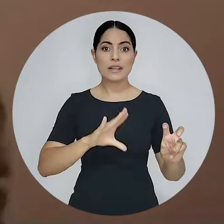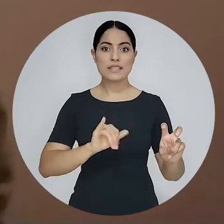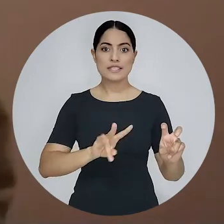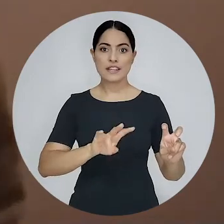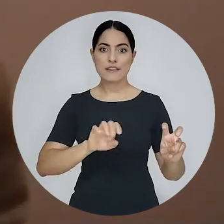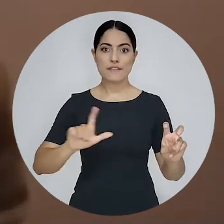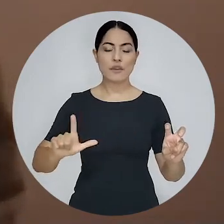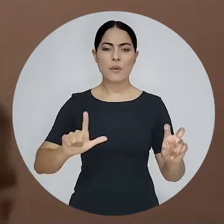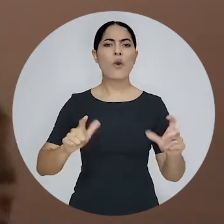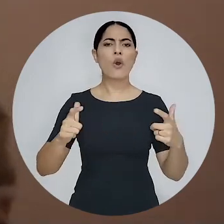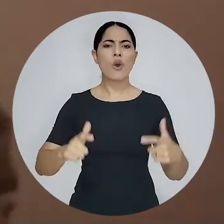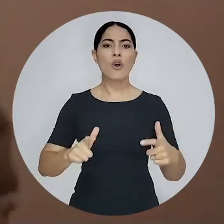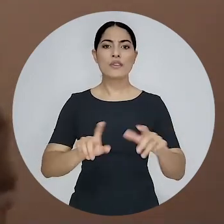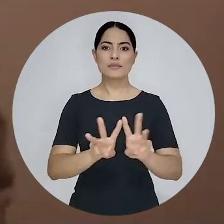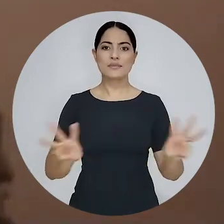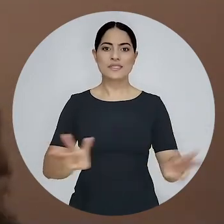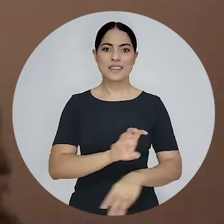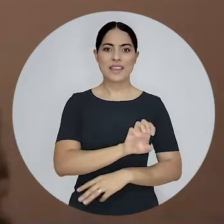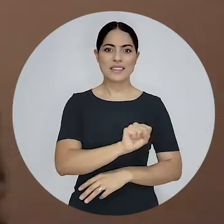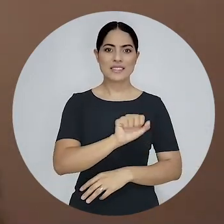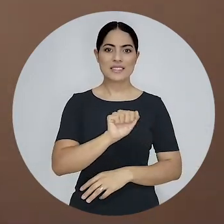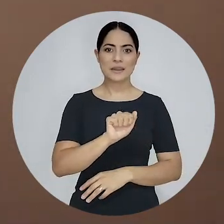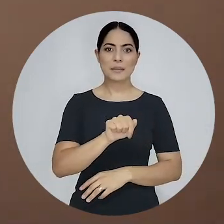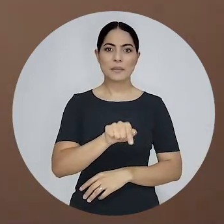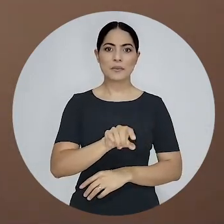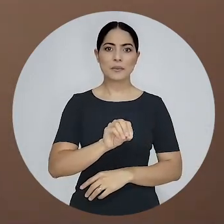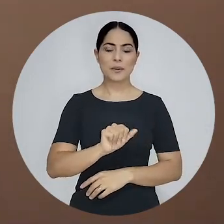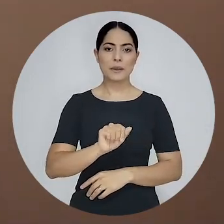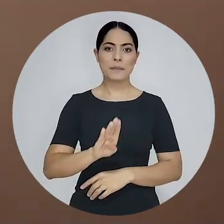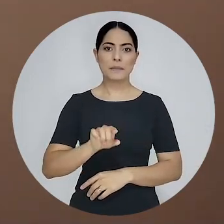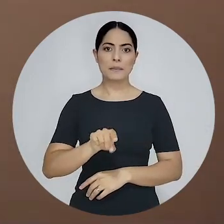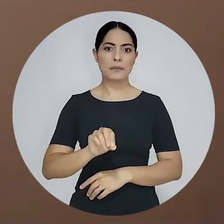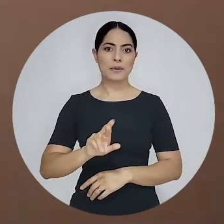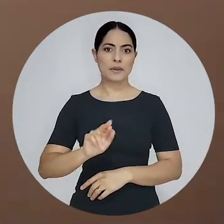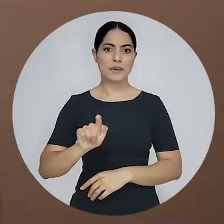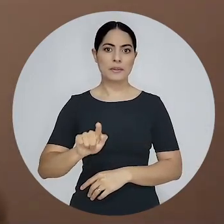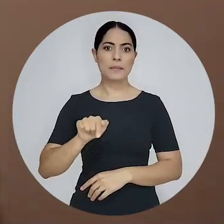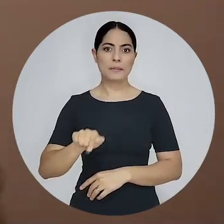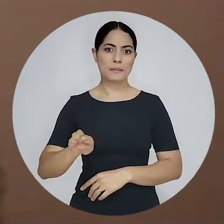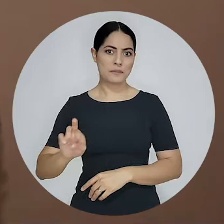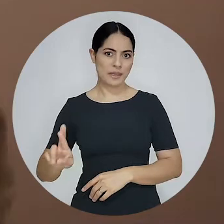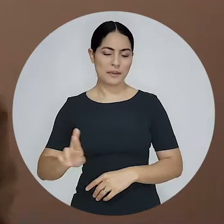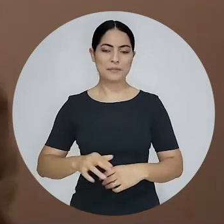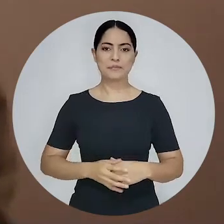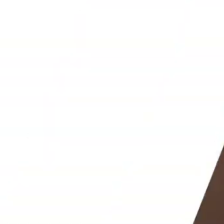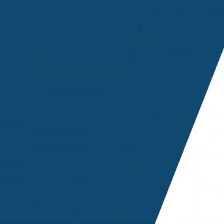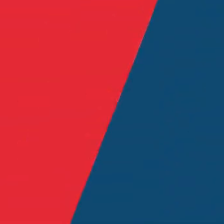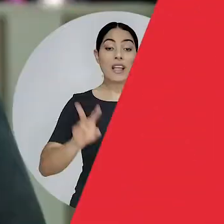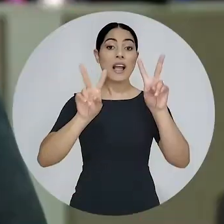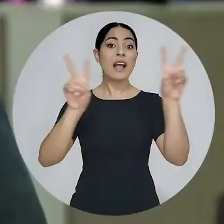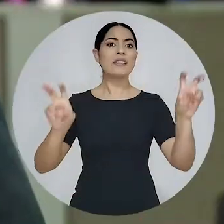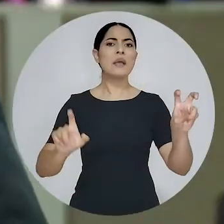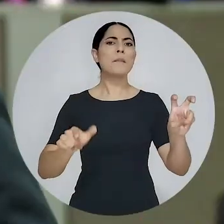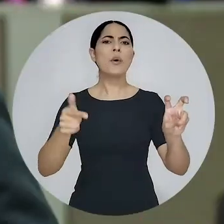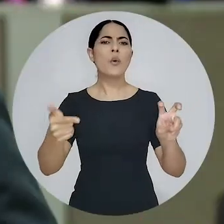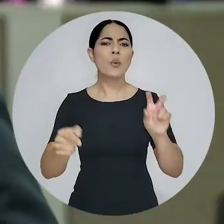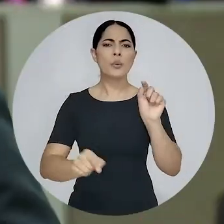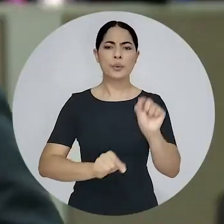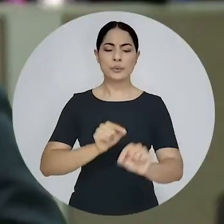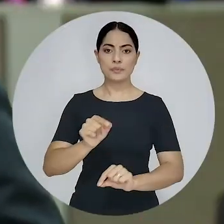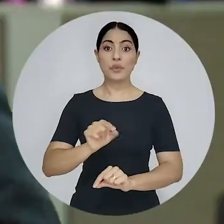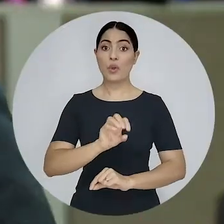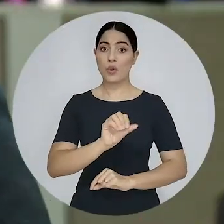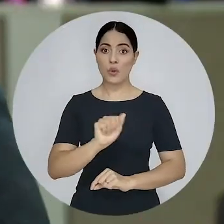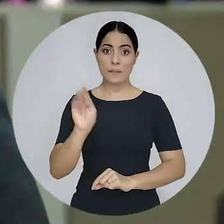Advocacia Cível em esa.oab.org.br. Mudando de